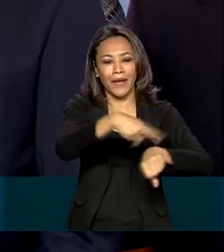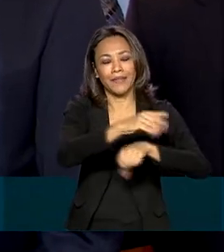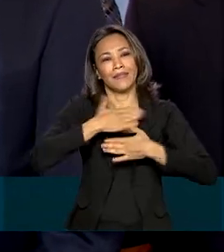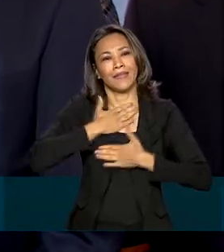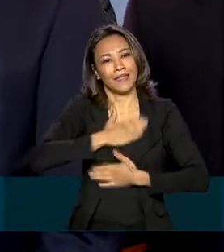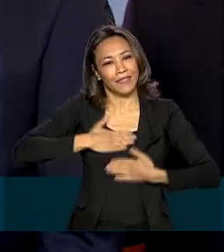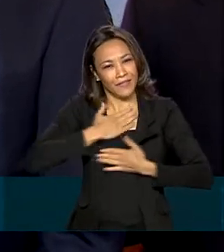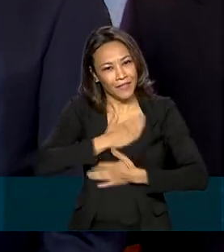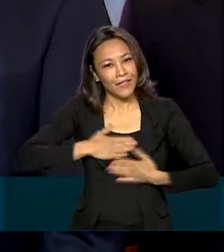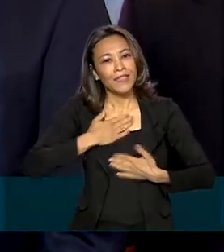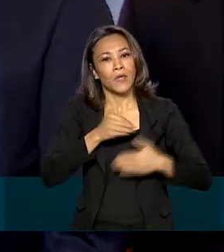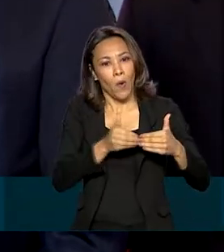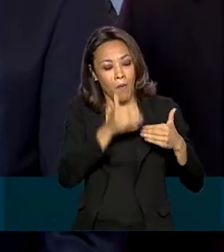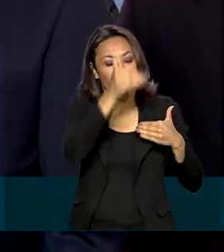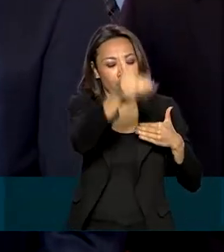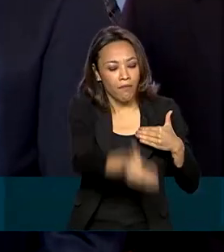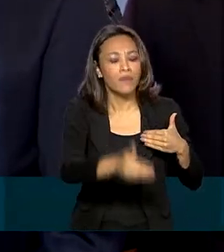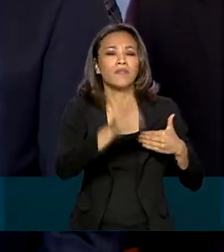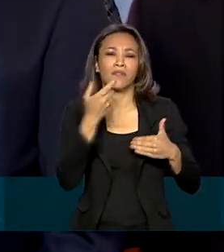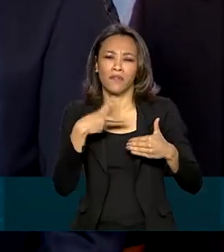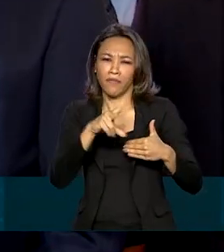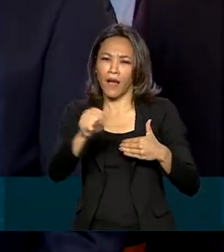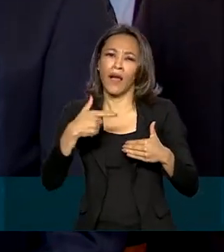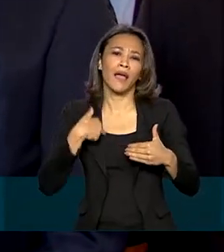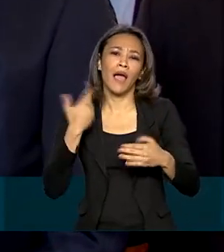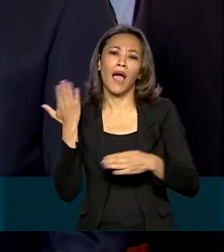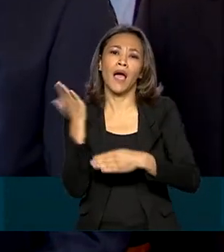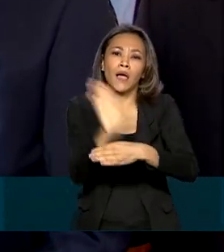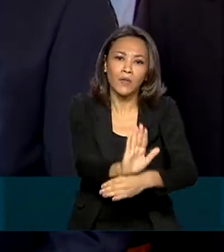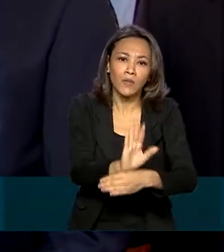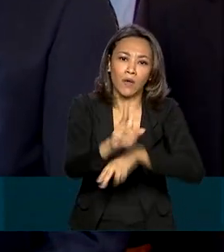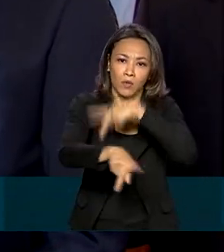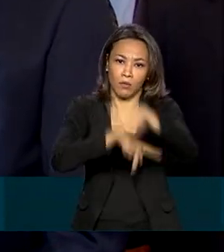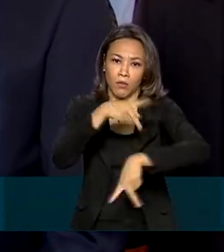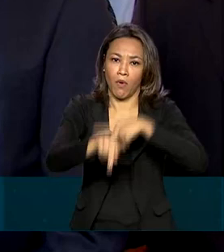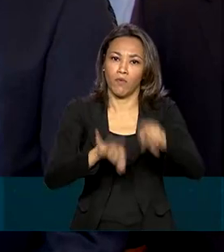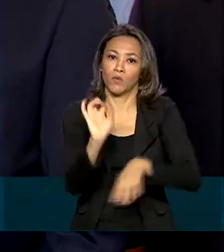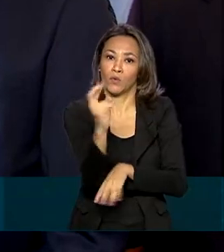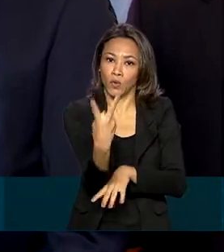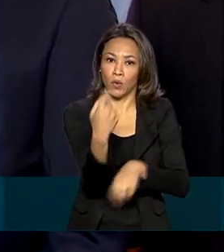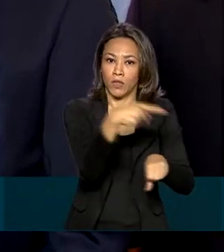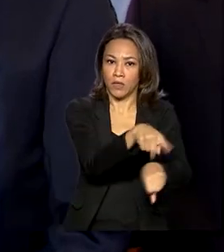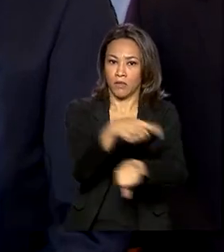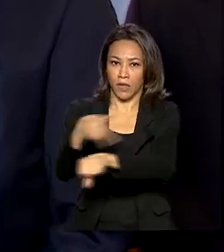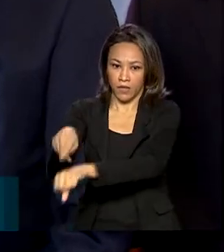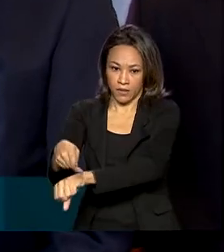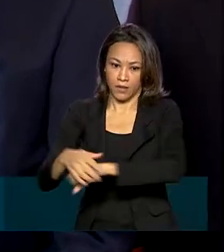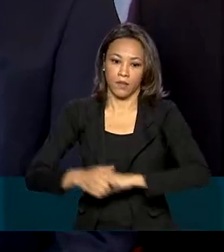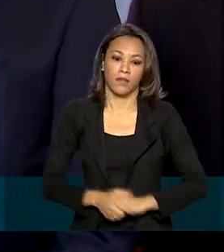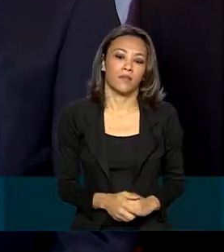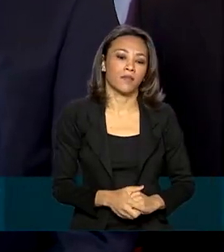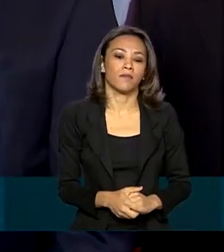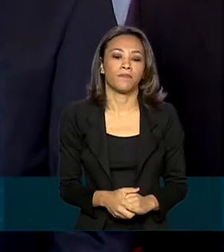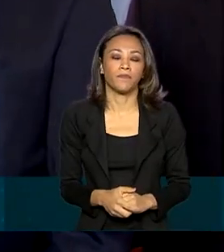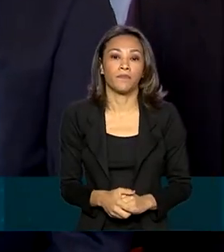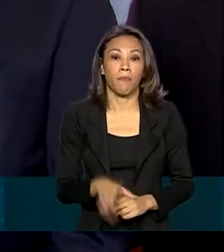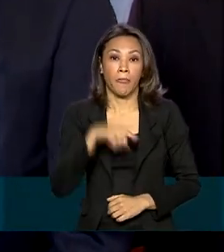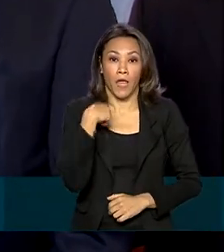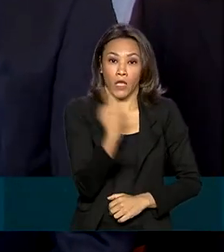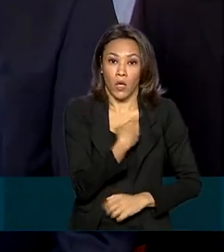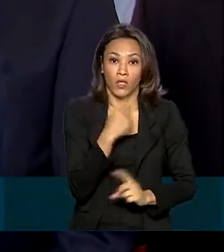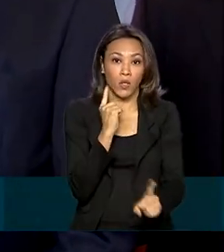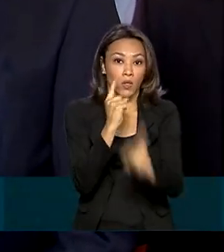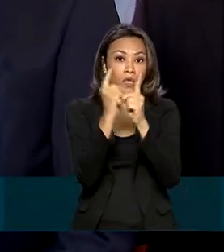avanços que vão beneficiar a população dos dois países. Quando encontramos temas e caminhos